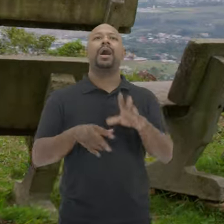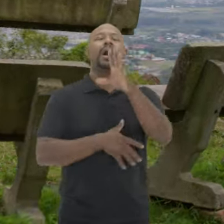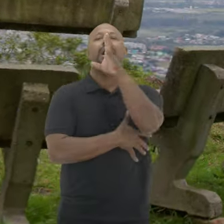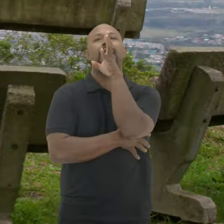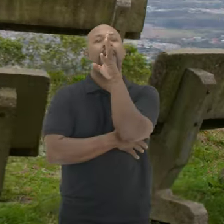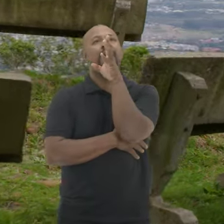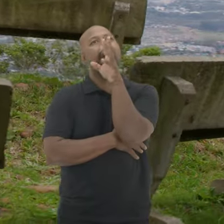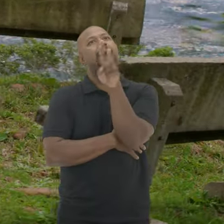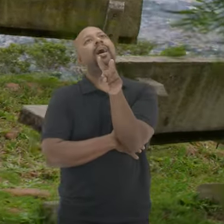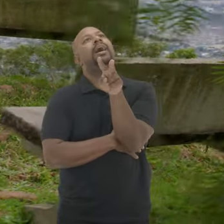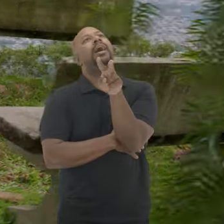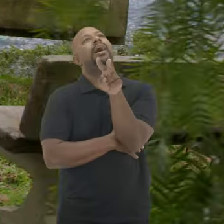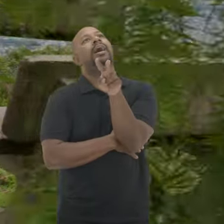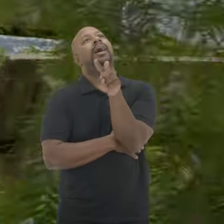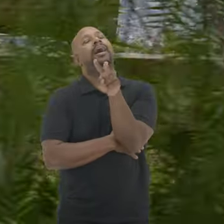Contemplando Gente